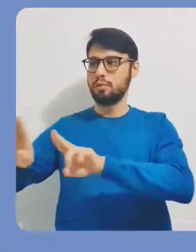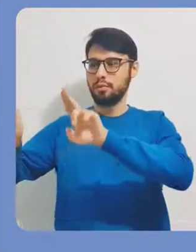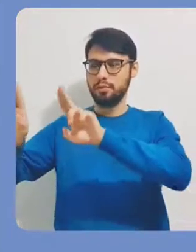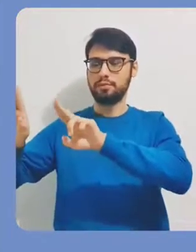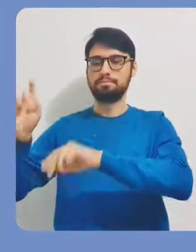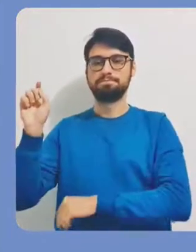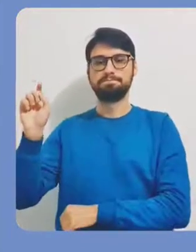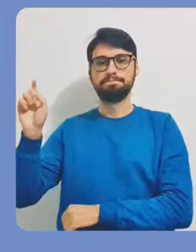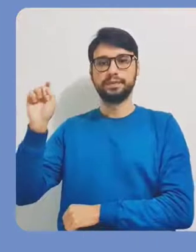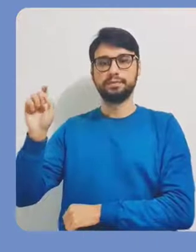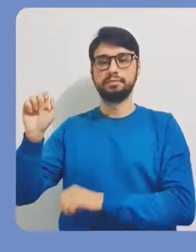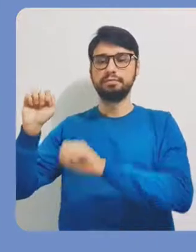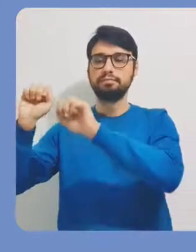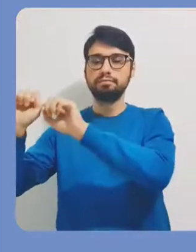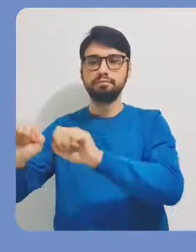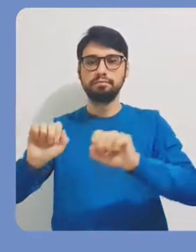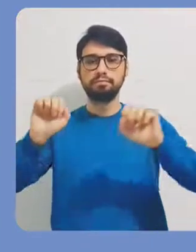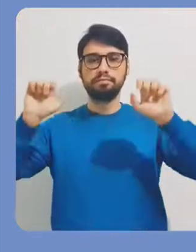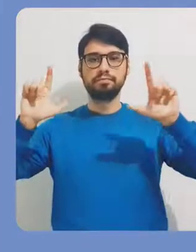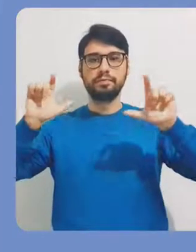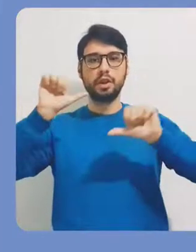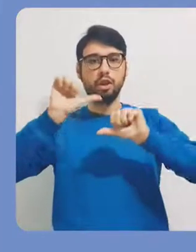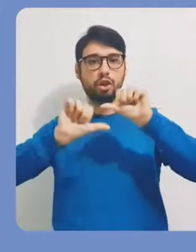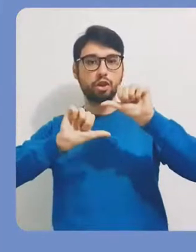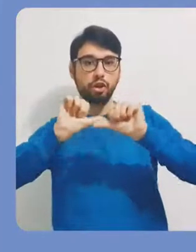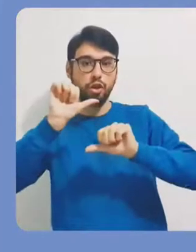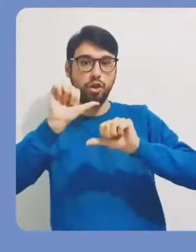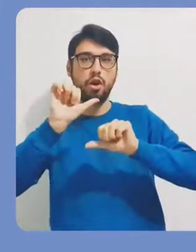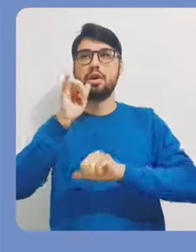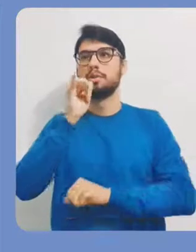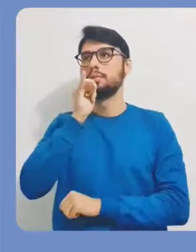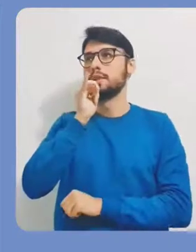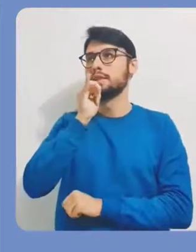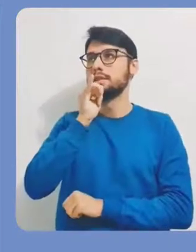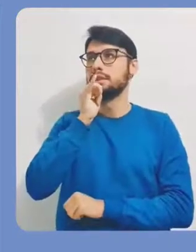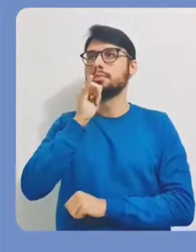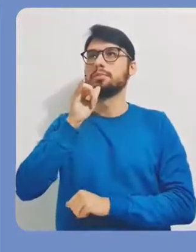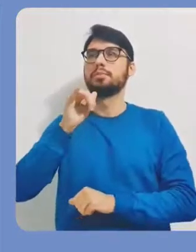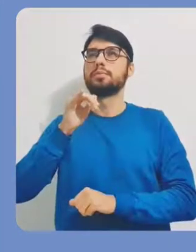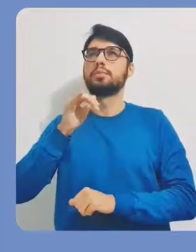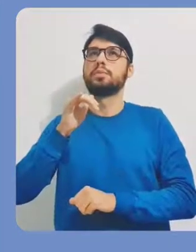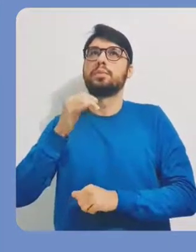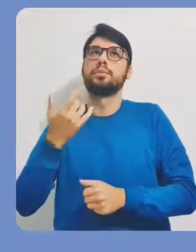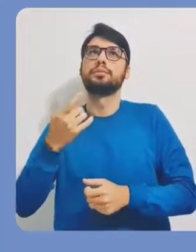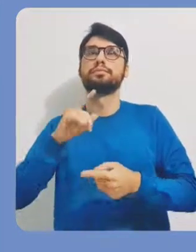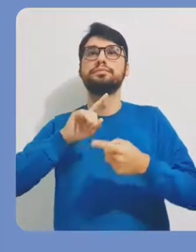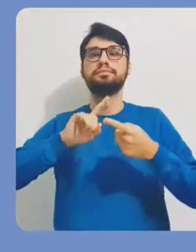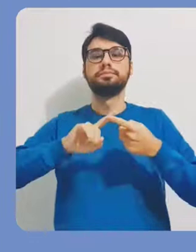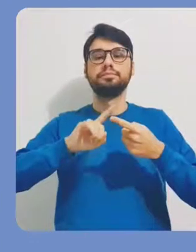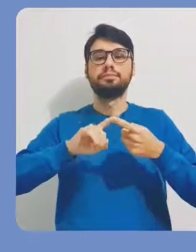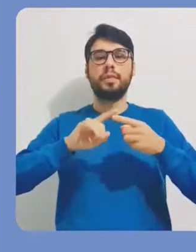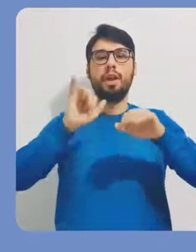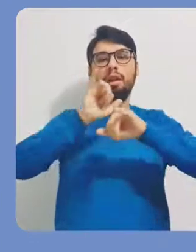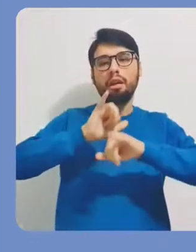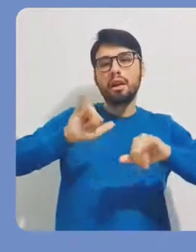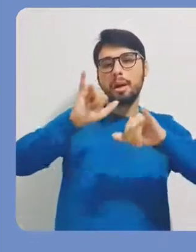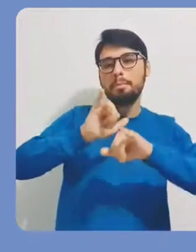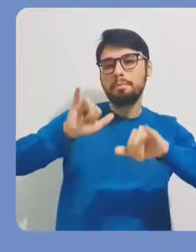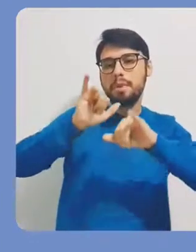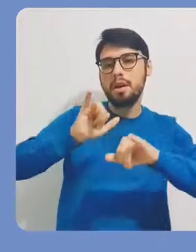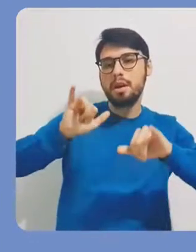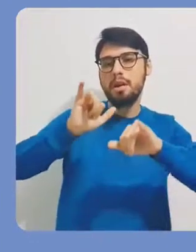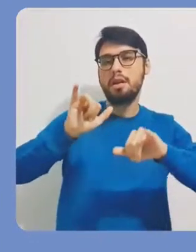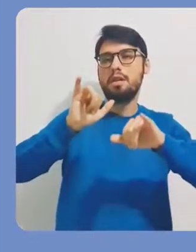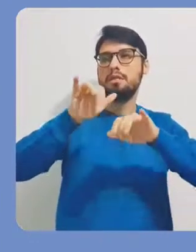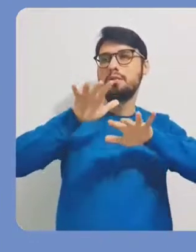Então aqui nesse menu de opções UFSC, o que a gente consegue alterar? Eu consigo fornecer para